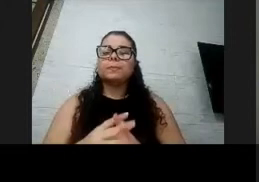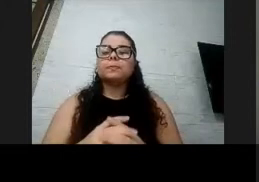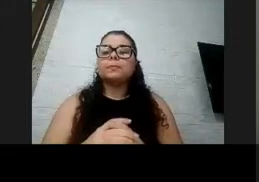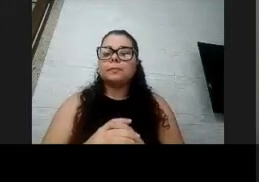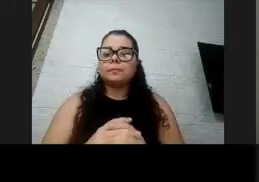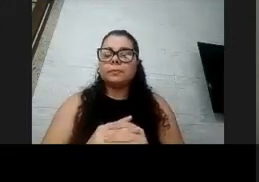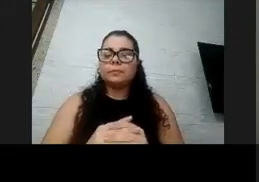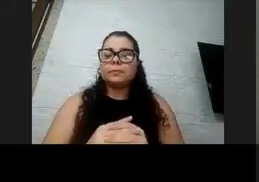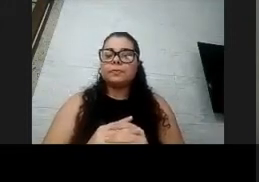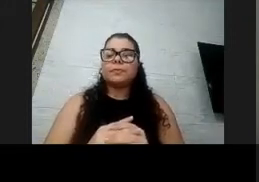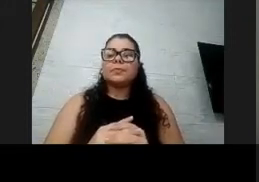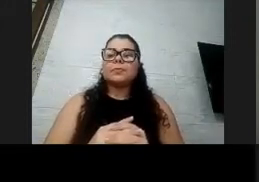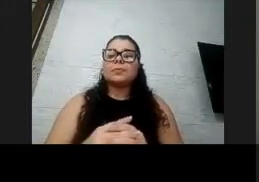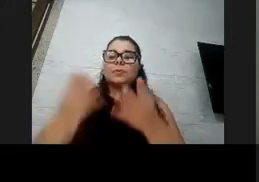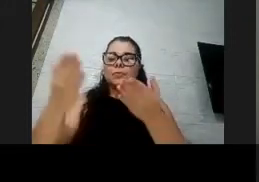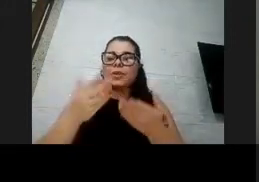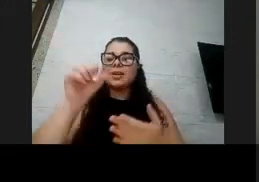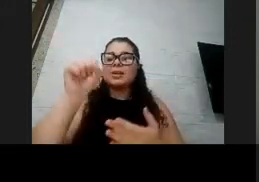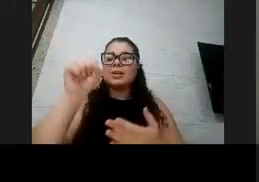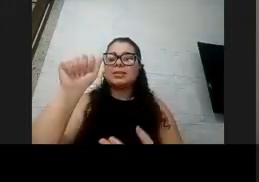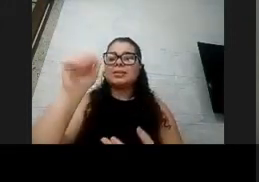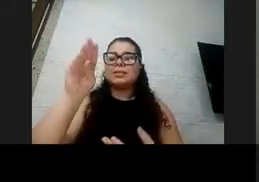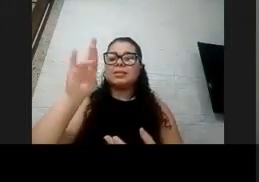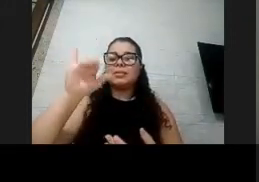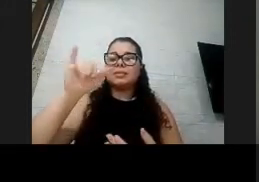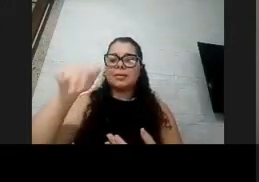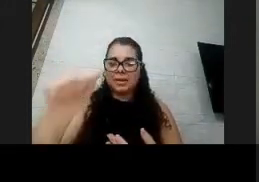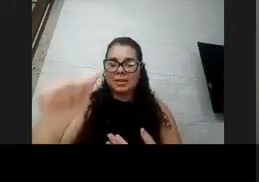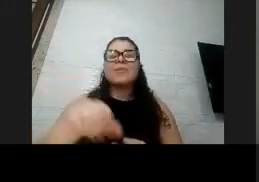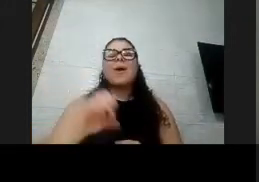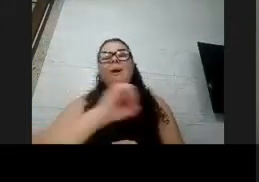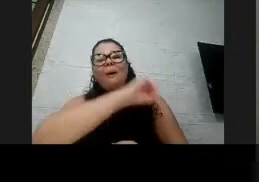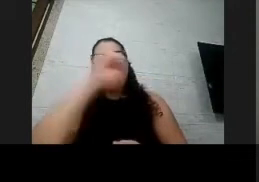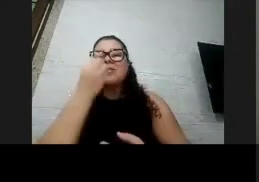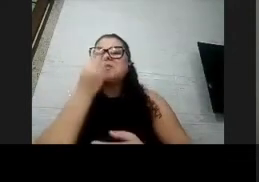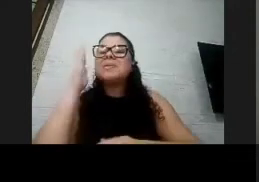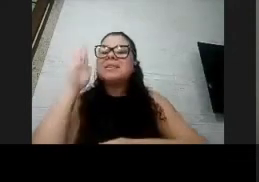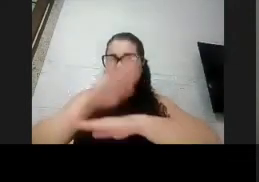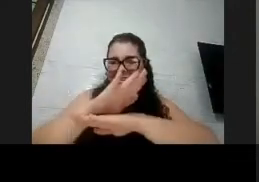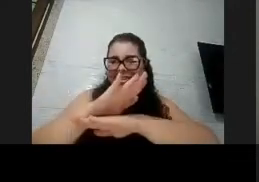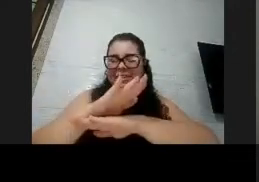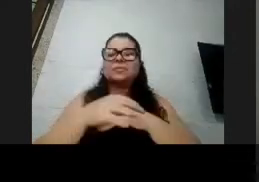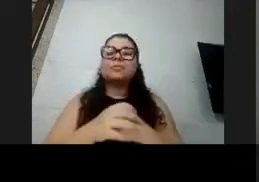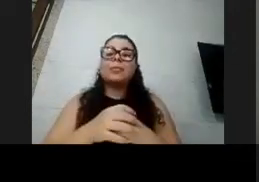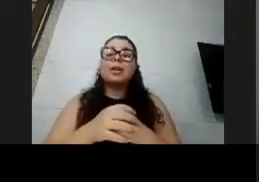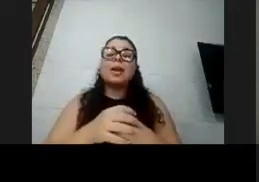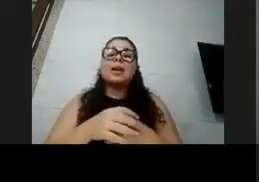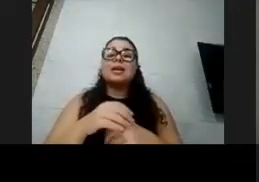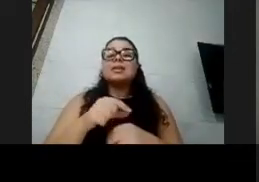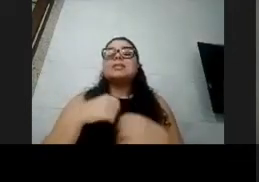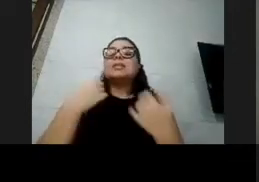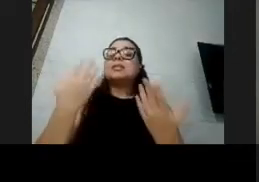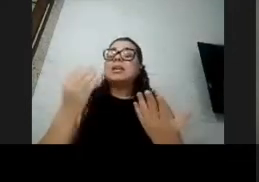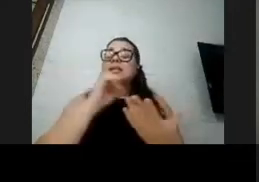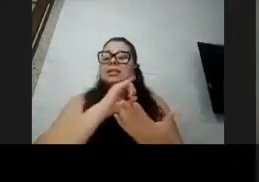Com você, Sabrina. Oi, gente. Boa tarde. Para quem ainda não sabe usar